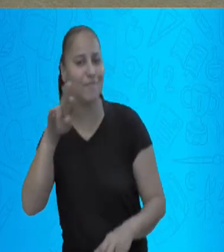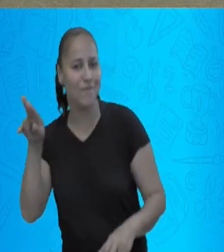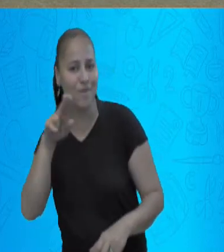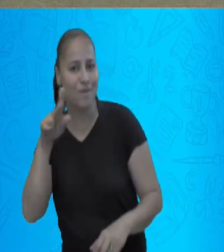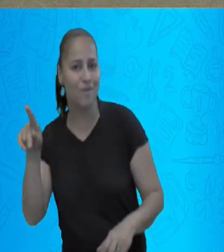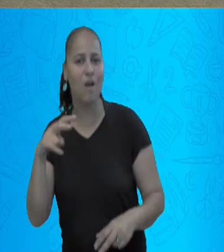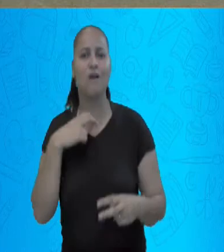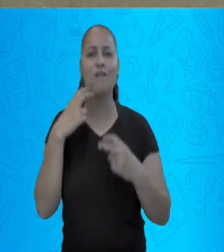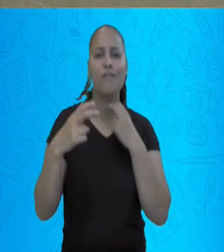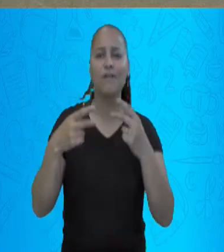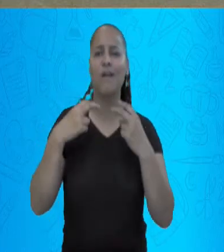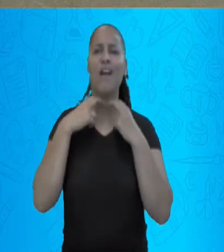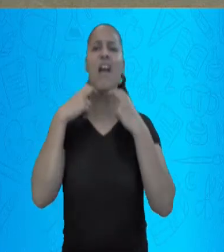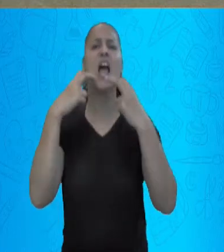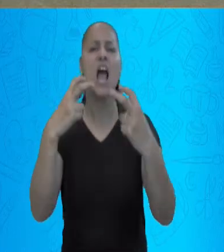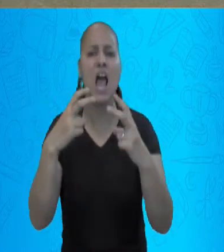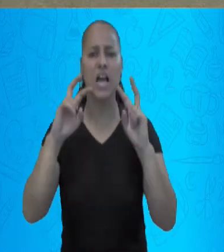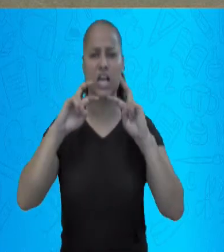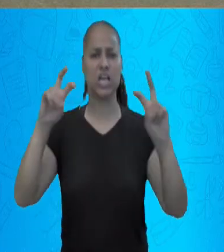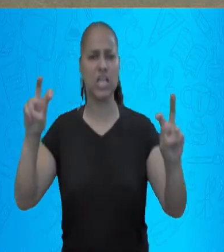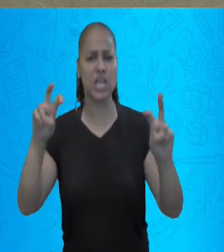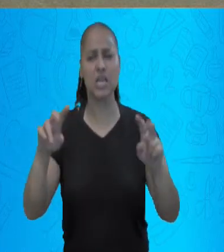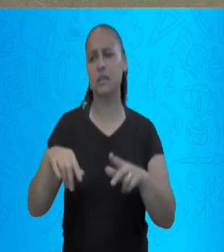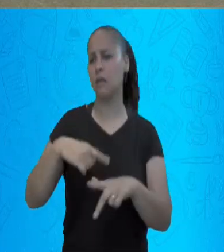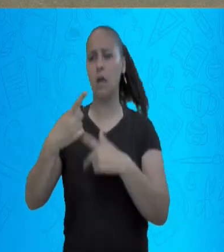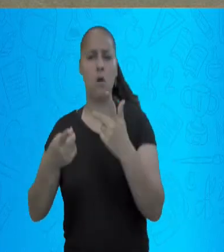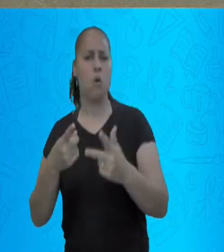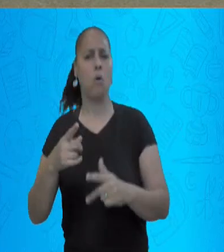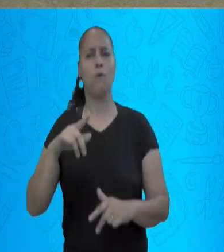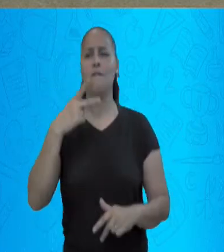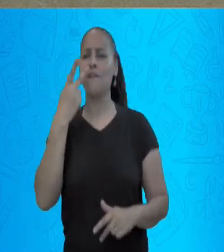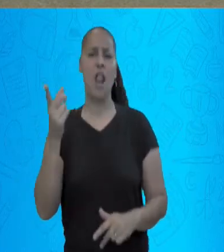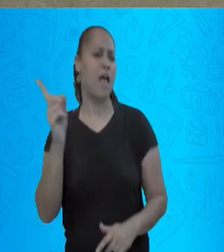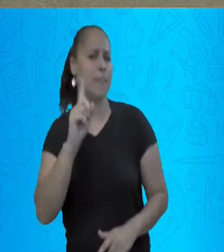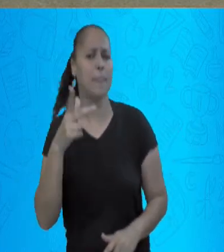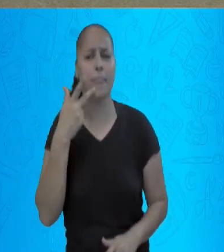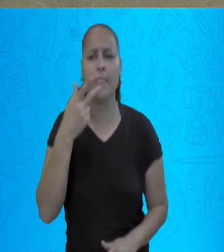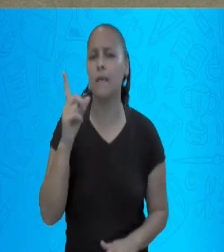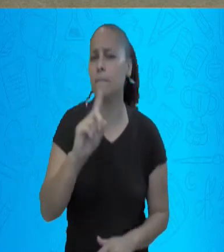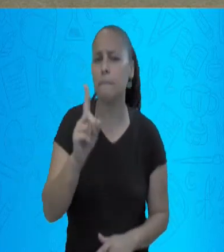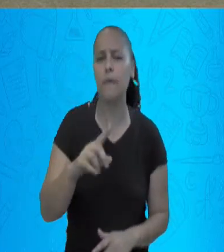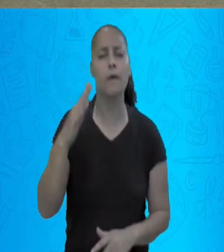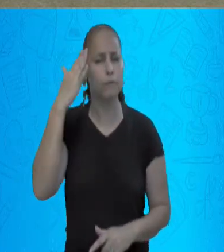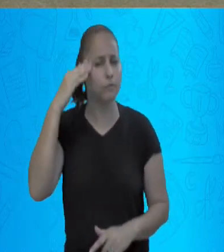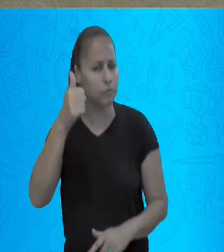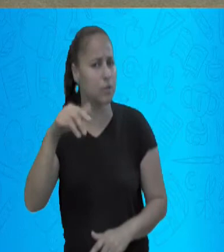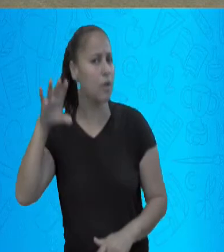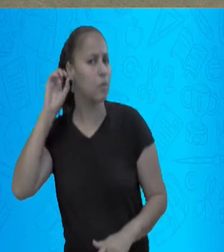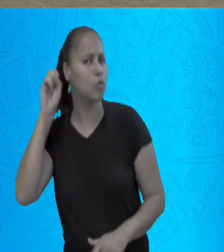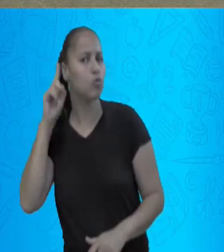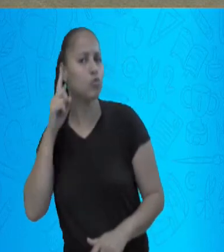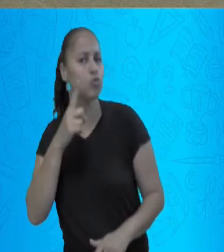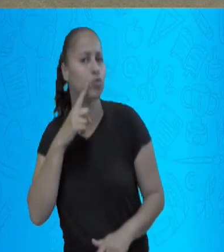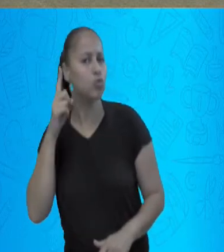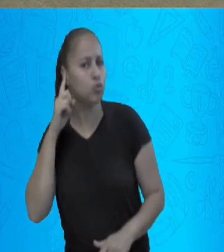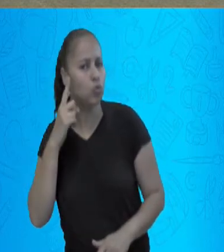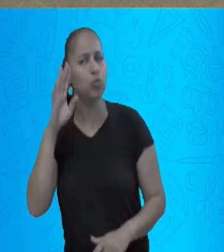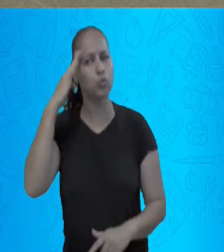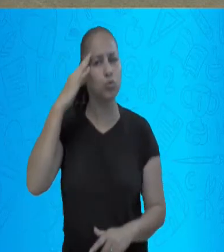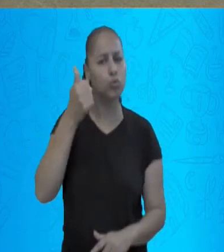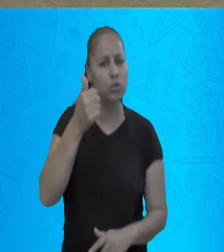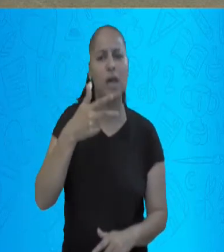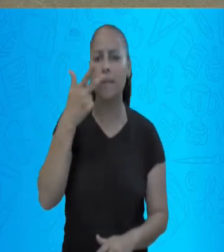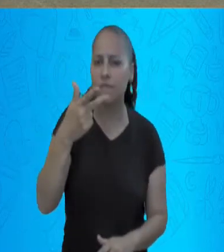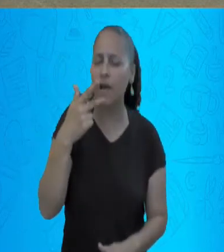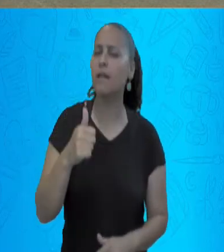Muitos perderam a audição no decorrer da vida. Então, em algum momento, eles ouviram como nós podemos ouvir